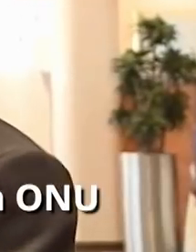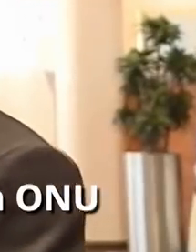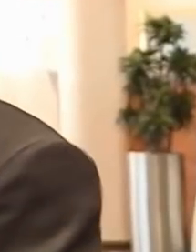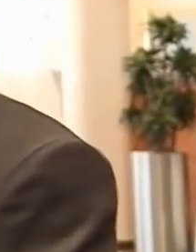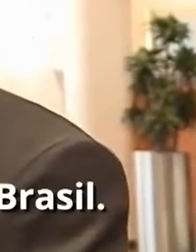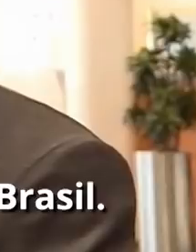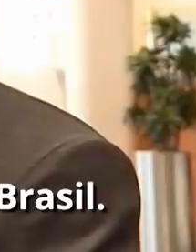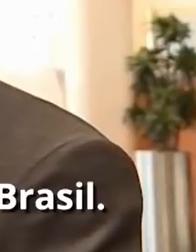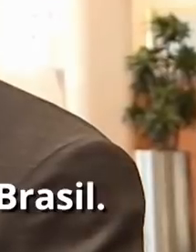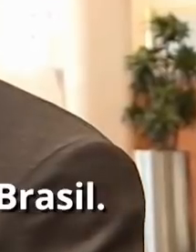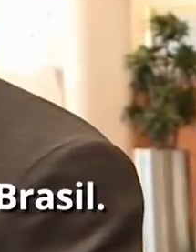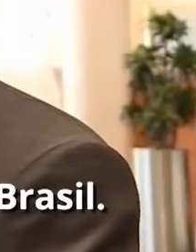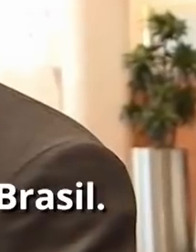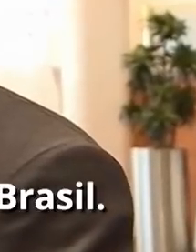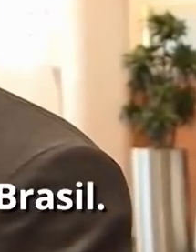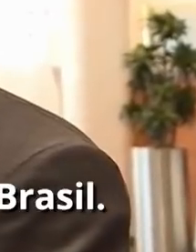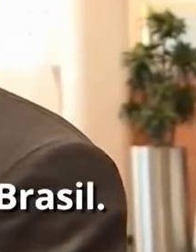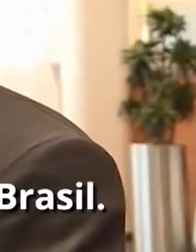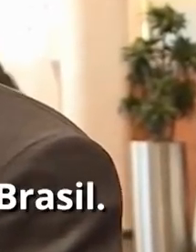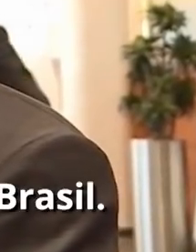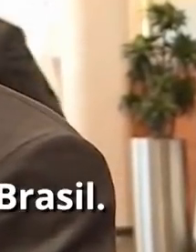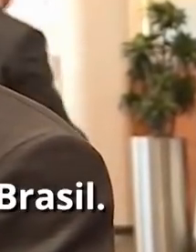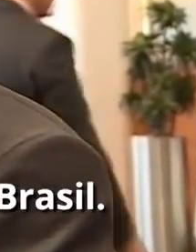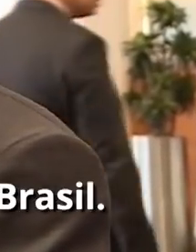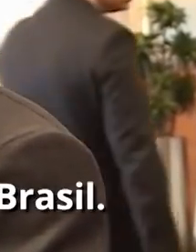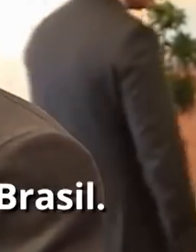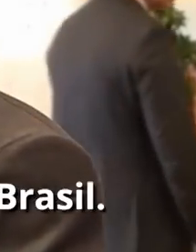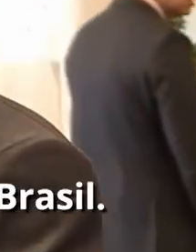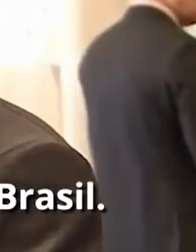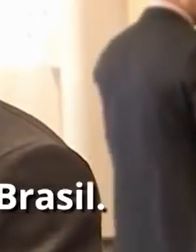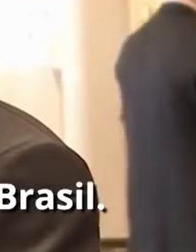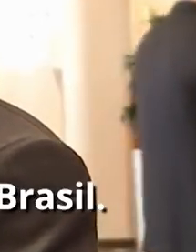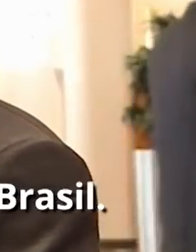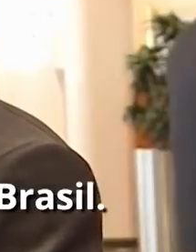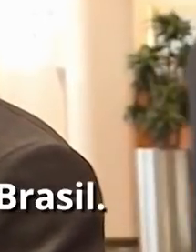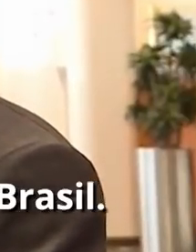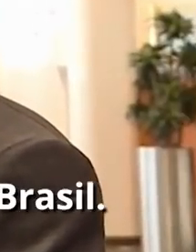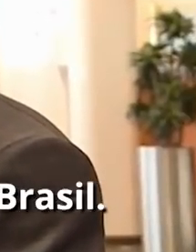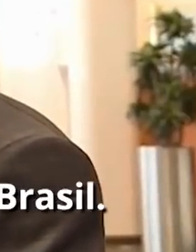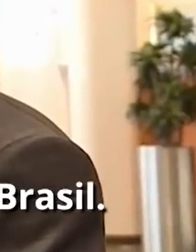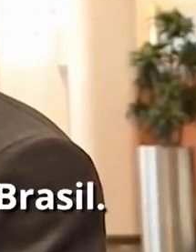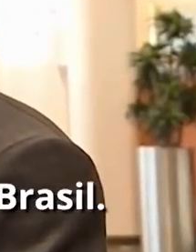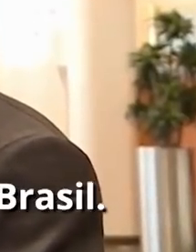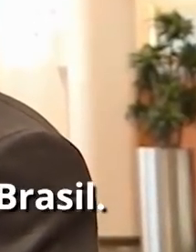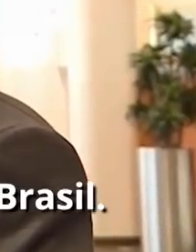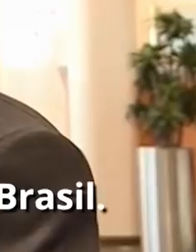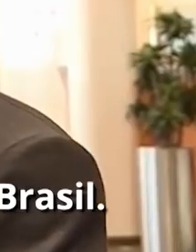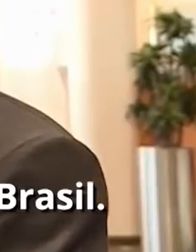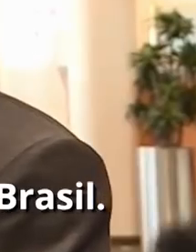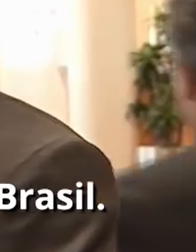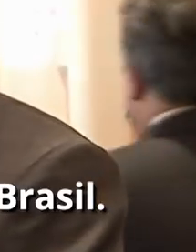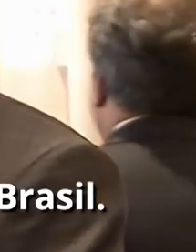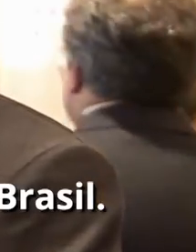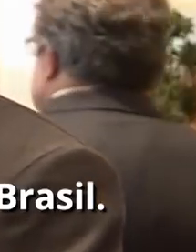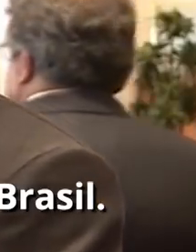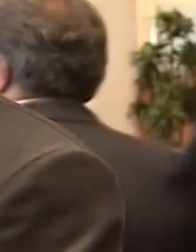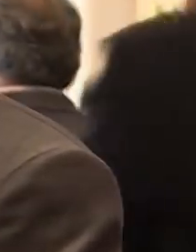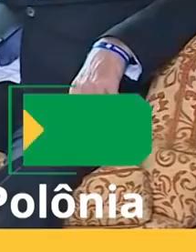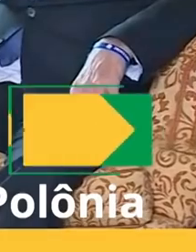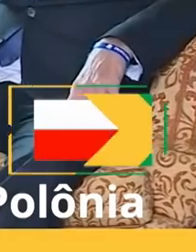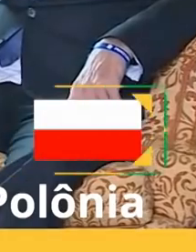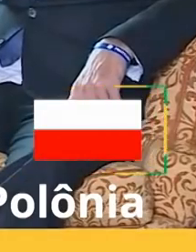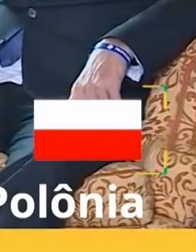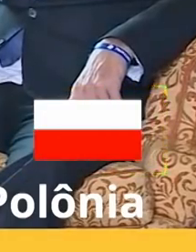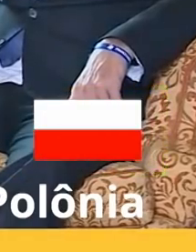ou outras discussões entre a União e o